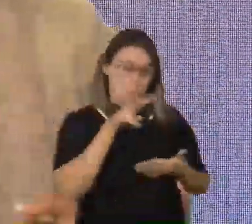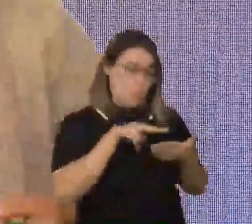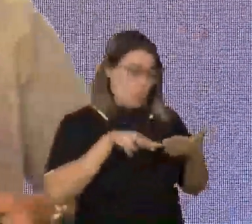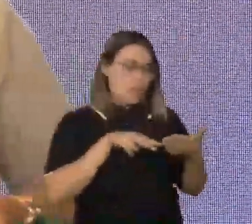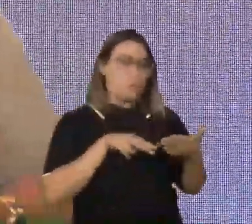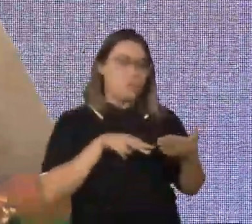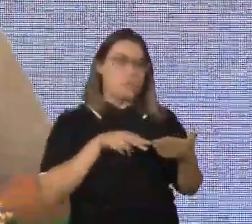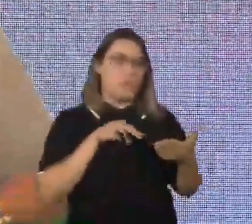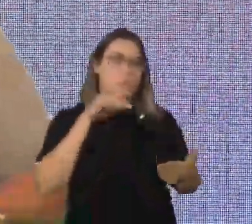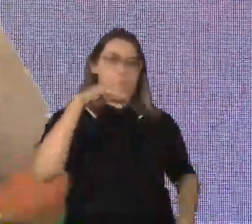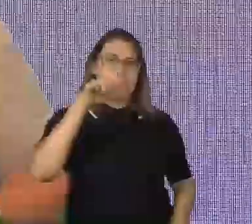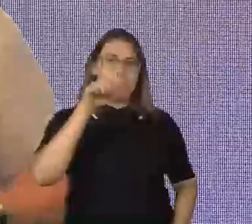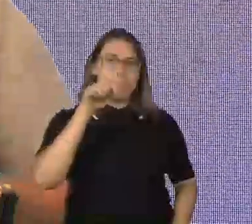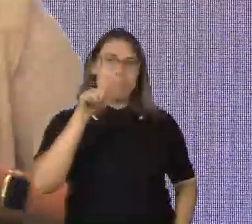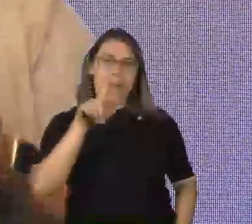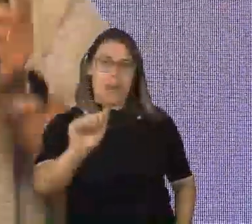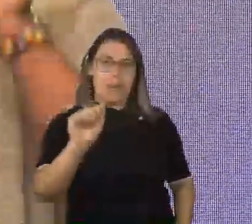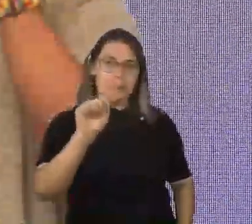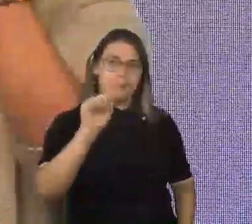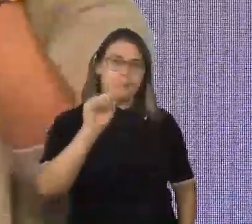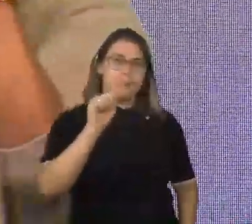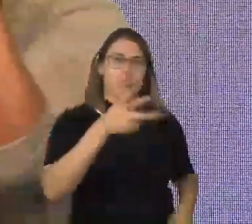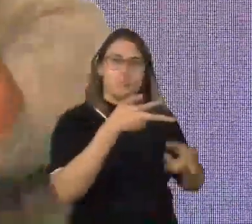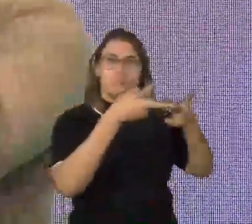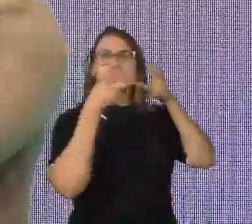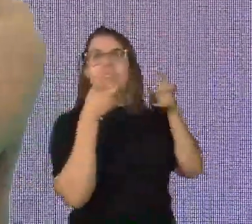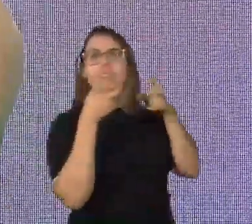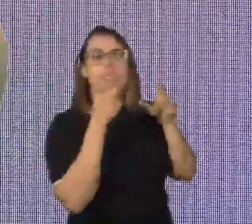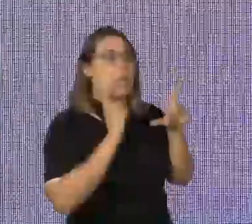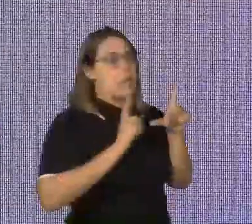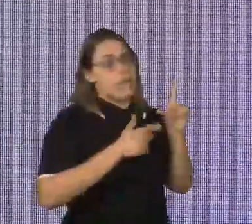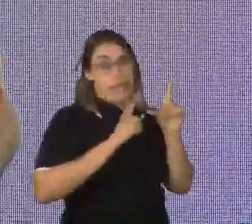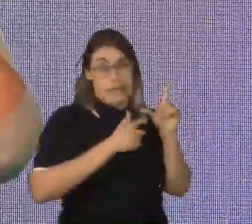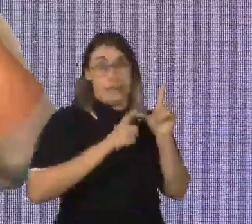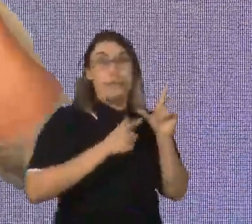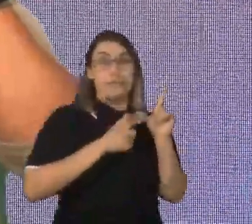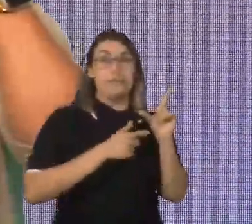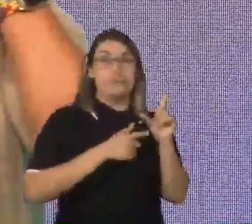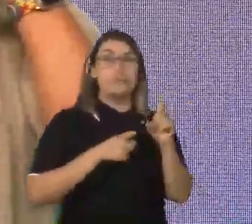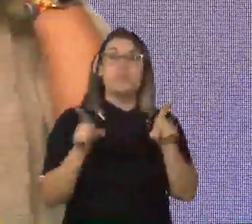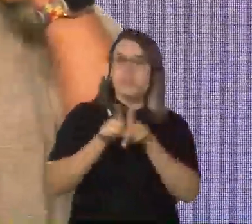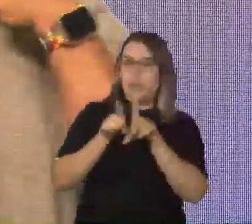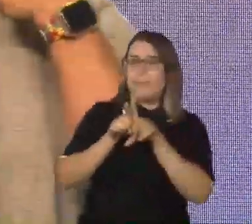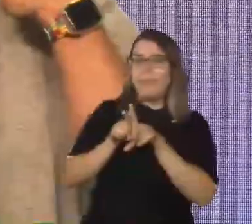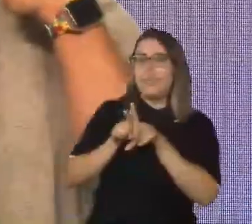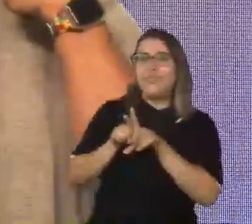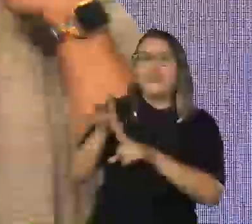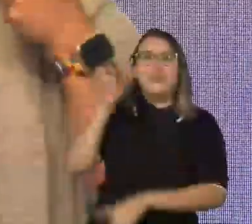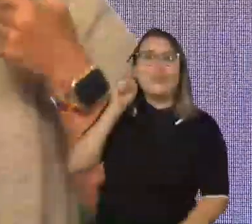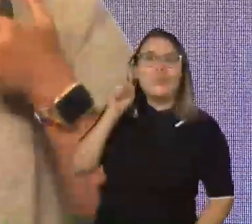exemplo, malá, a gente identifica a letra na unidade e a gente pronuncia o som.